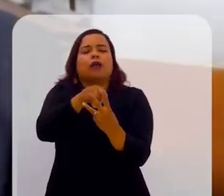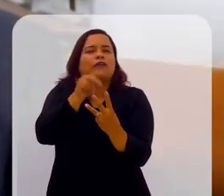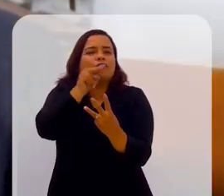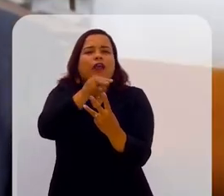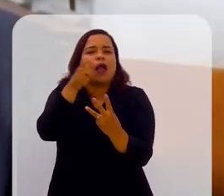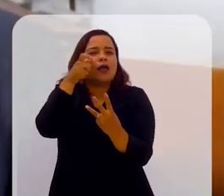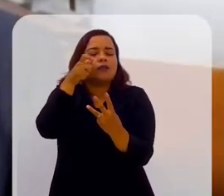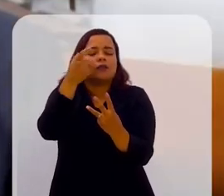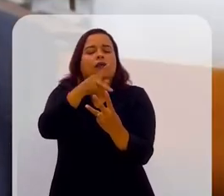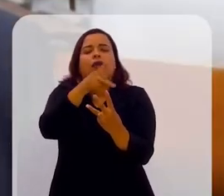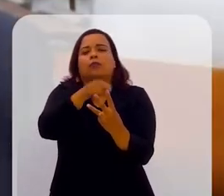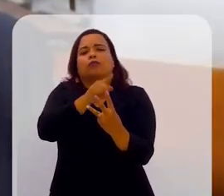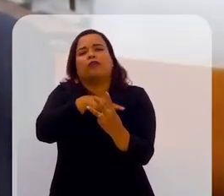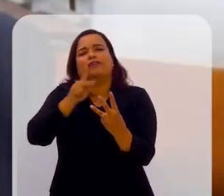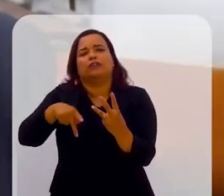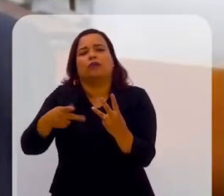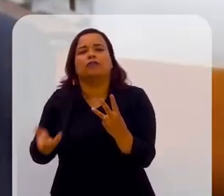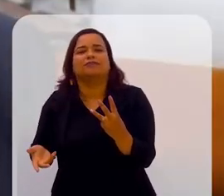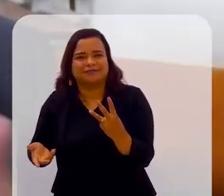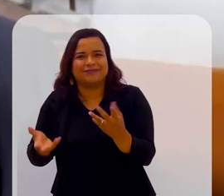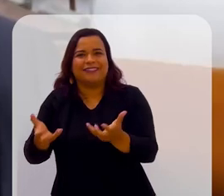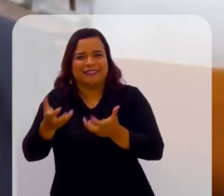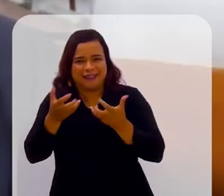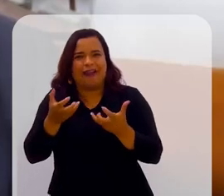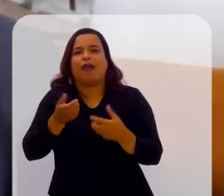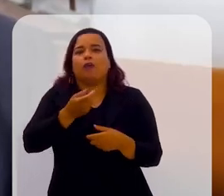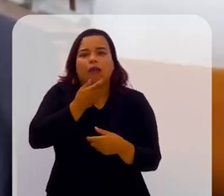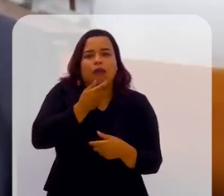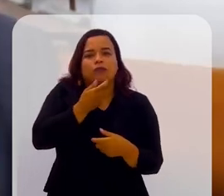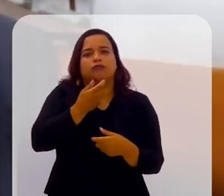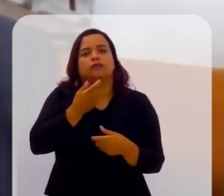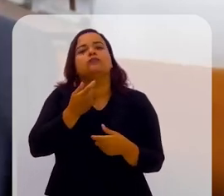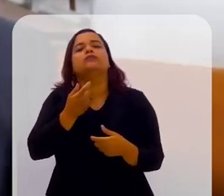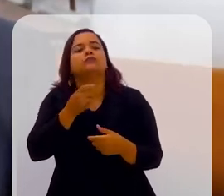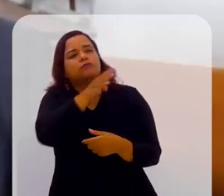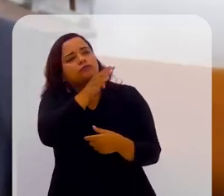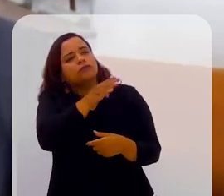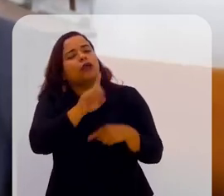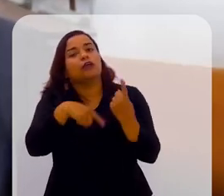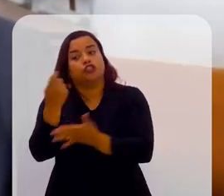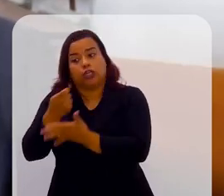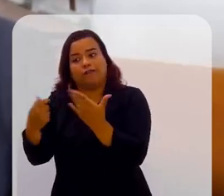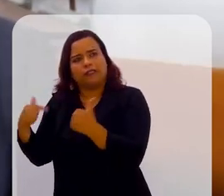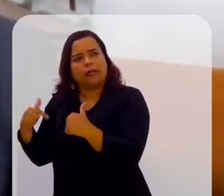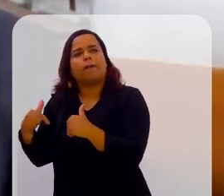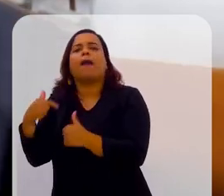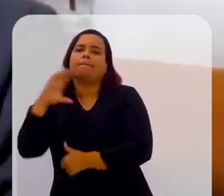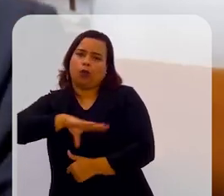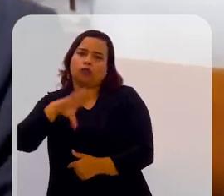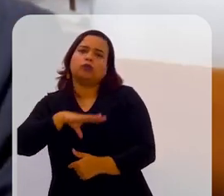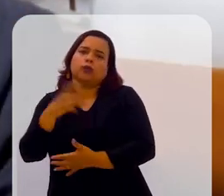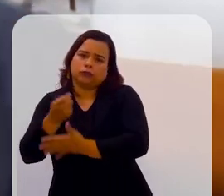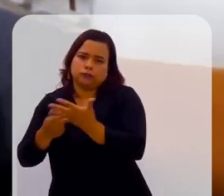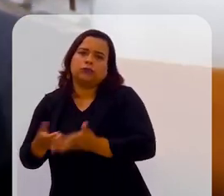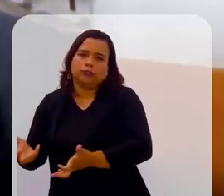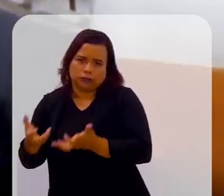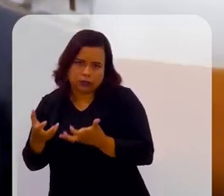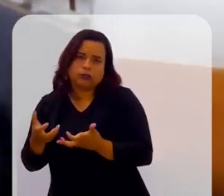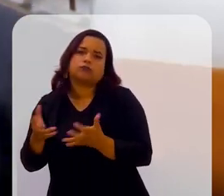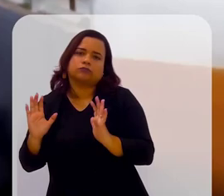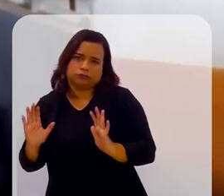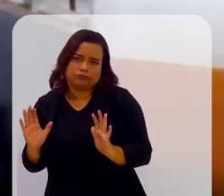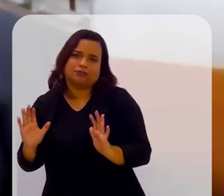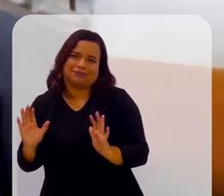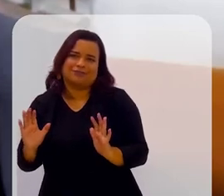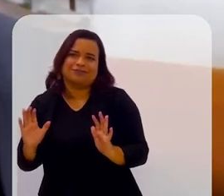frequentar a aula do professor Michael em inglês e conversar, discutir com ele. Na hora que eu for escrever o meu trabalho, eu quero escrever para o professor